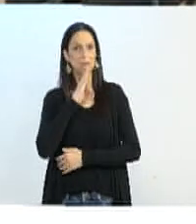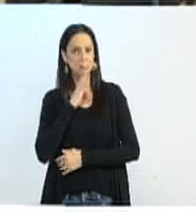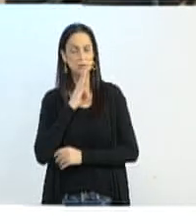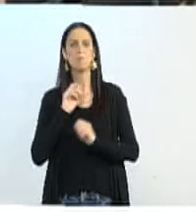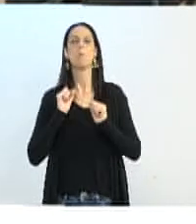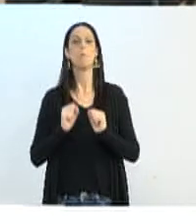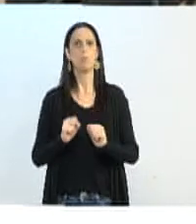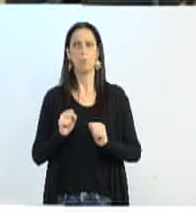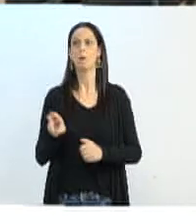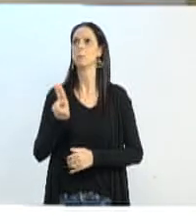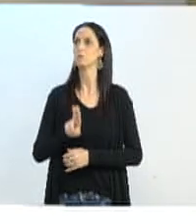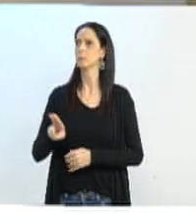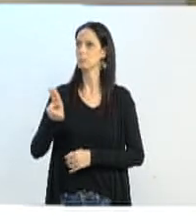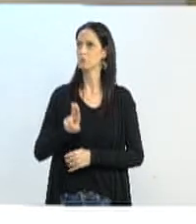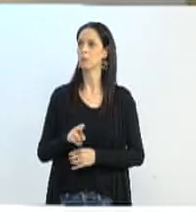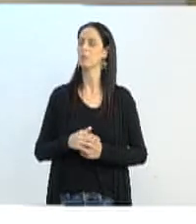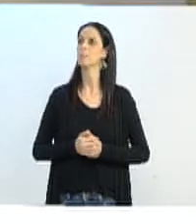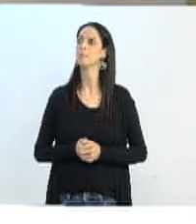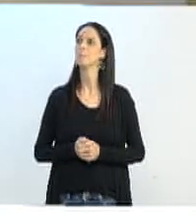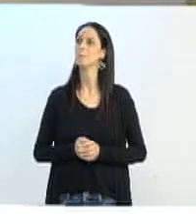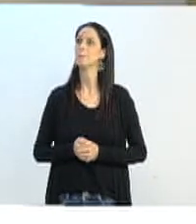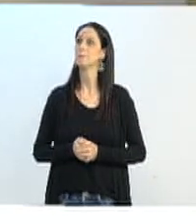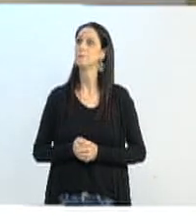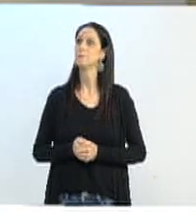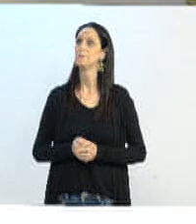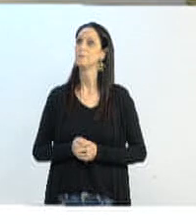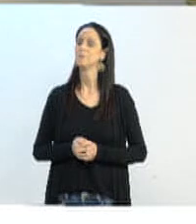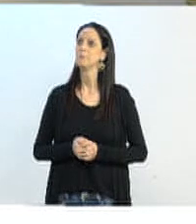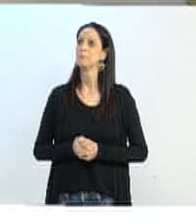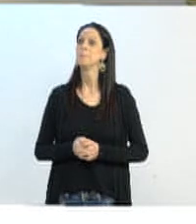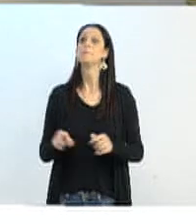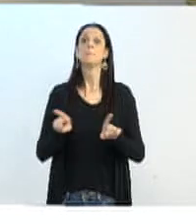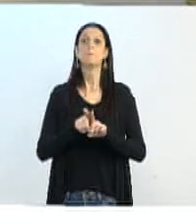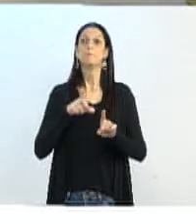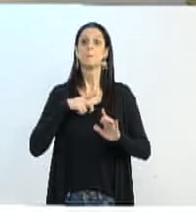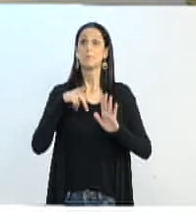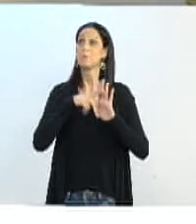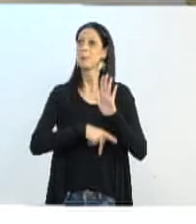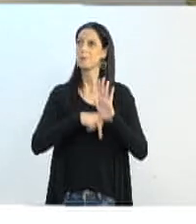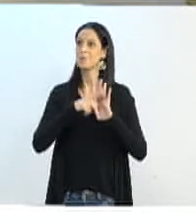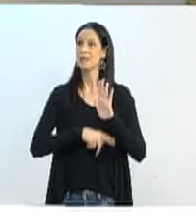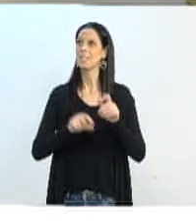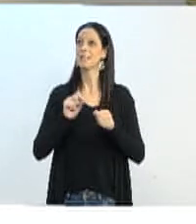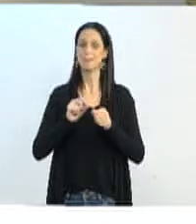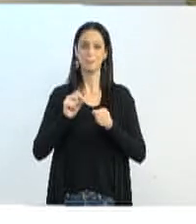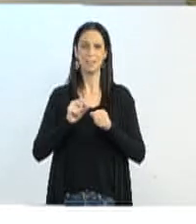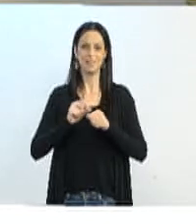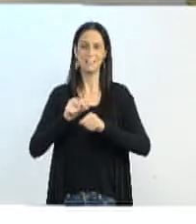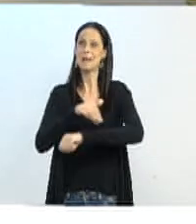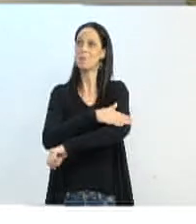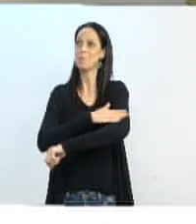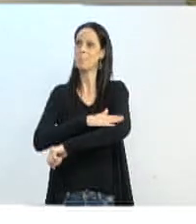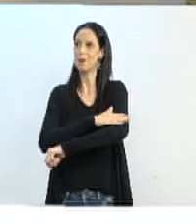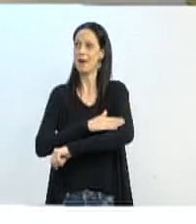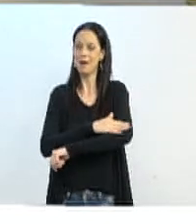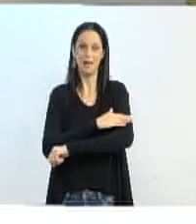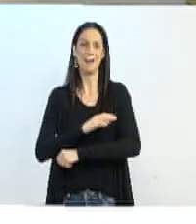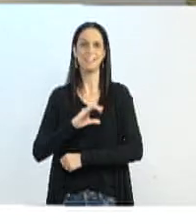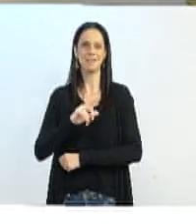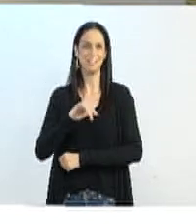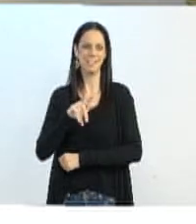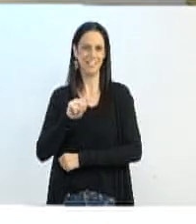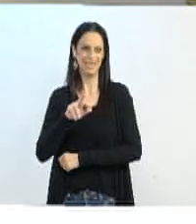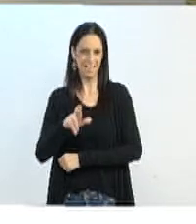desse serviço de forma gratuita. Tendo o projeto de fazer um parque ciliar, aproveitando isso que ainda